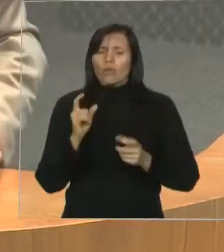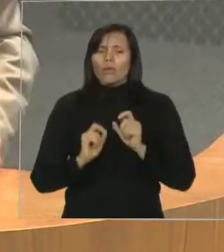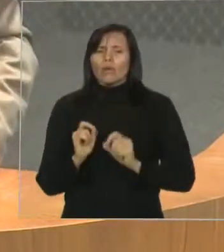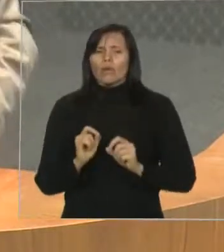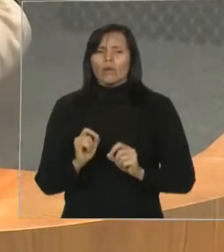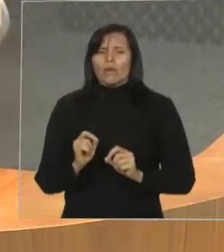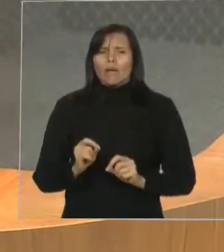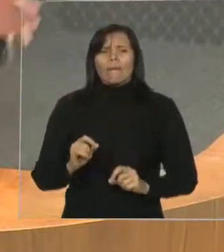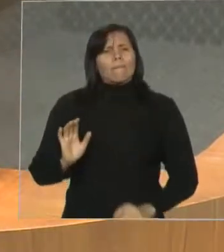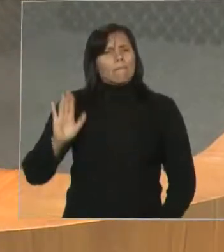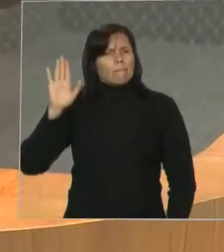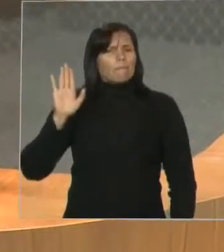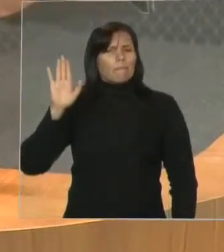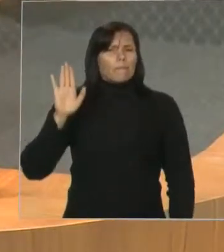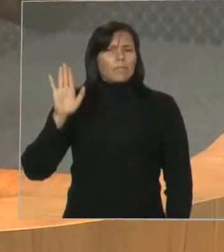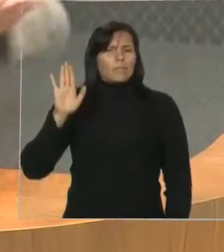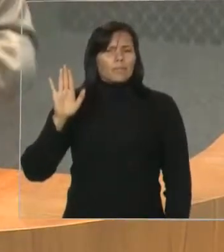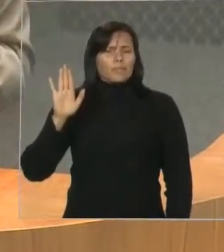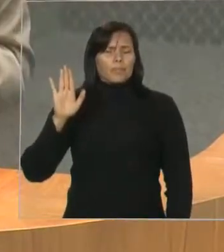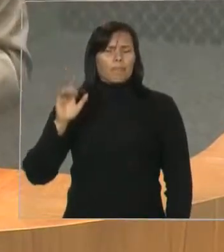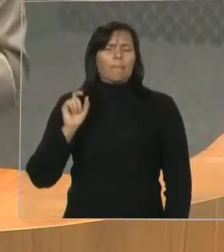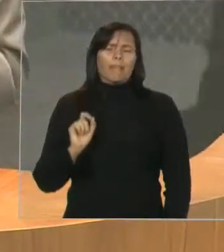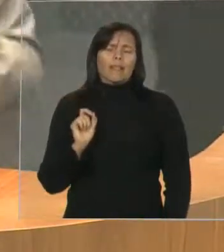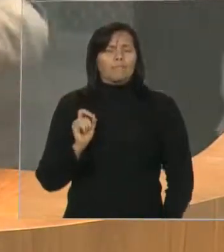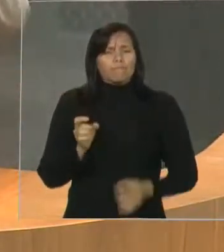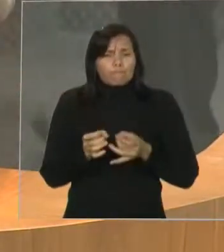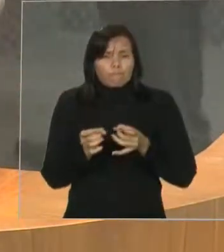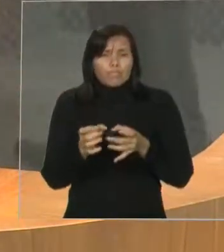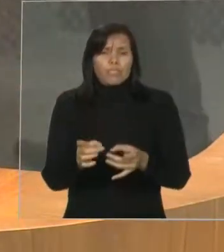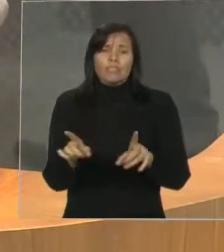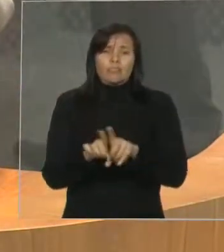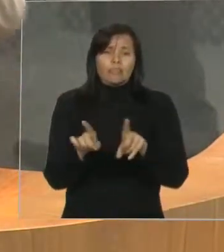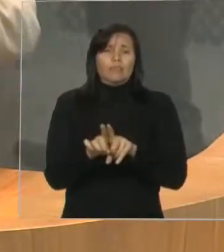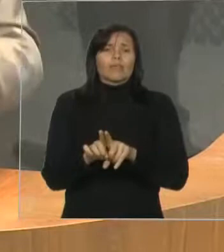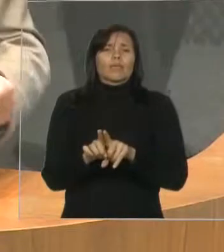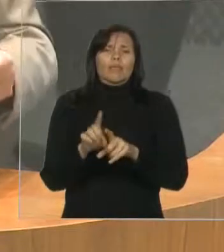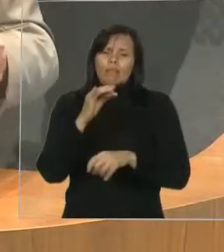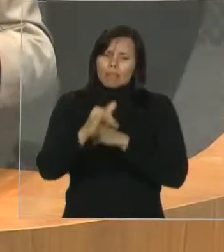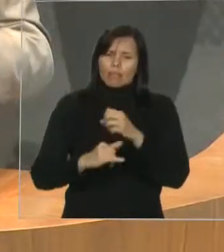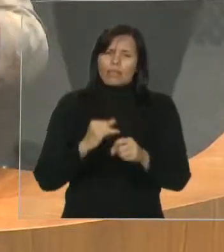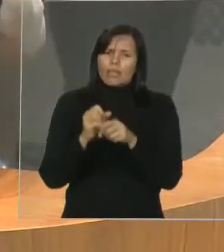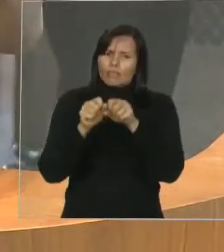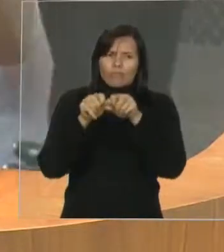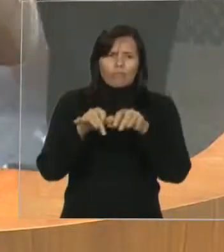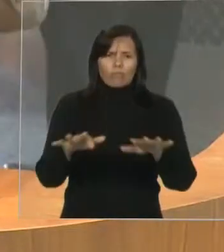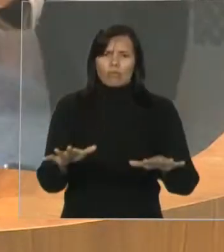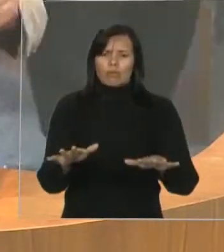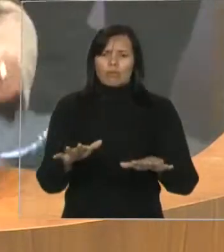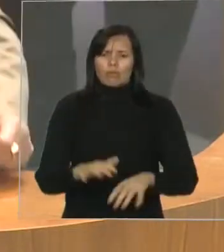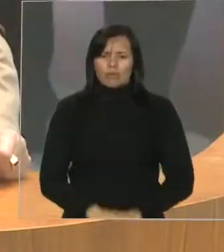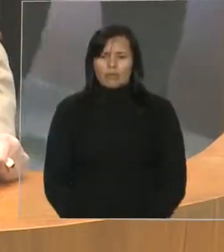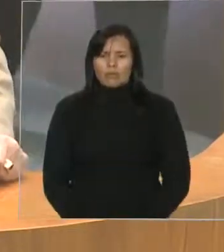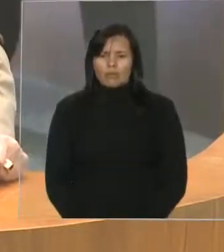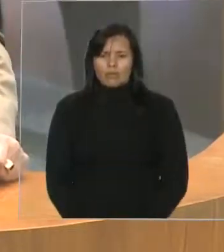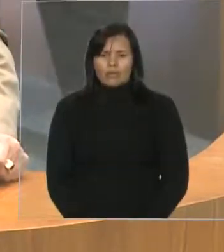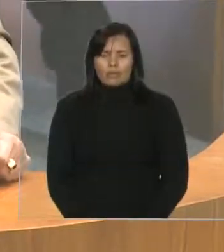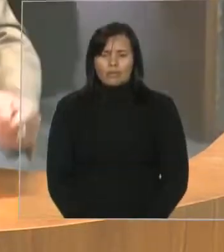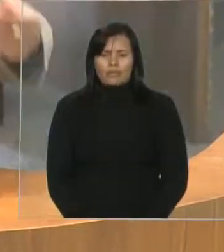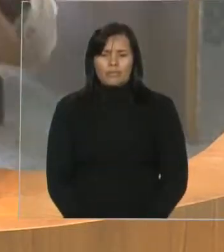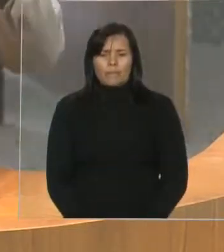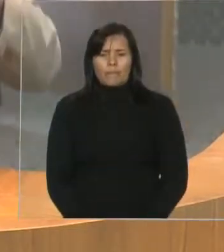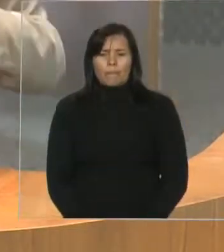veículo. As passagens ficaram em um veículo ou outro, mas só que eles não tinham controle que eu tinha comprado as passagens.